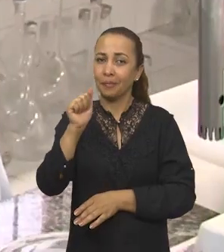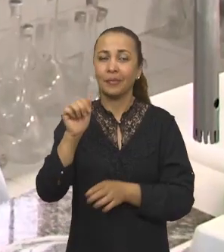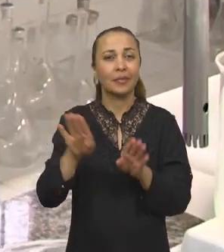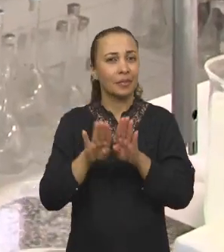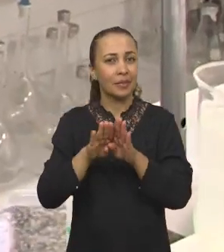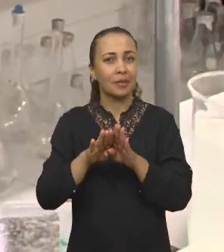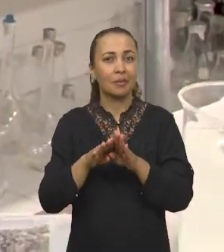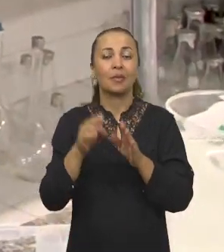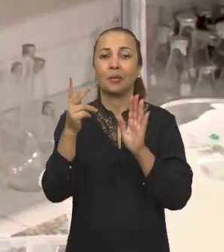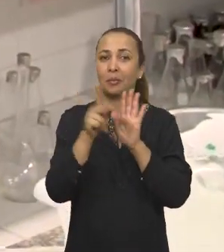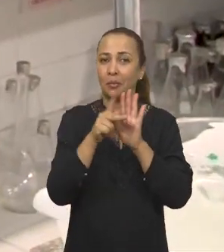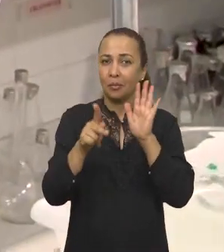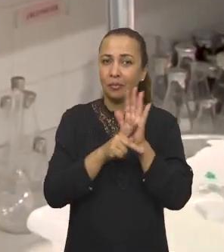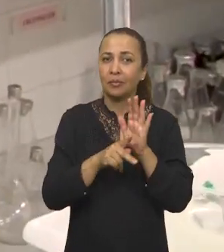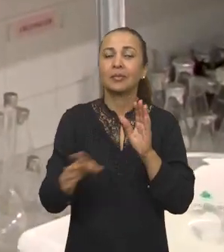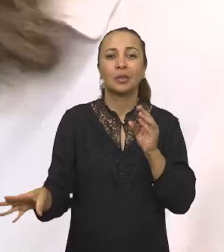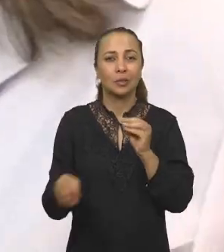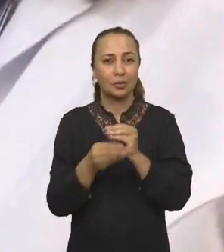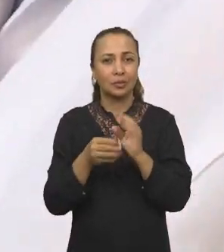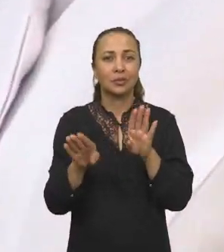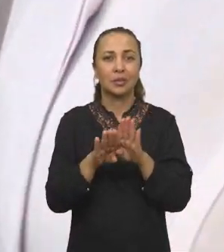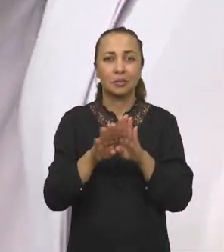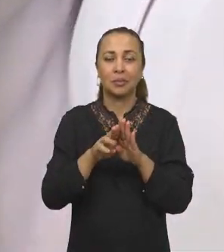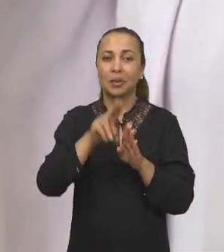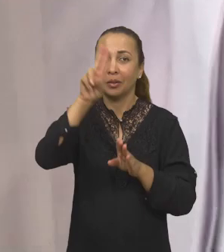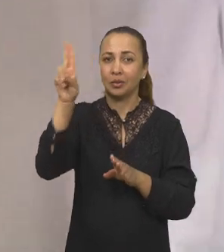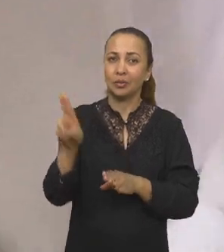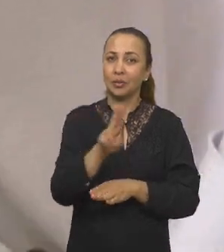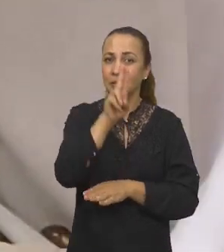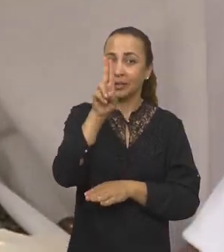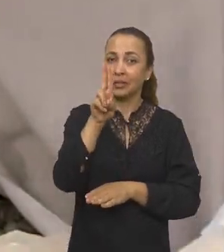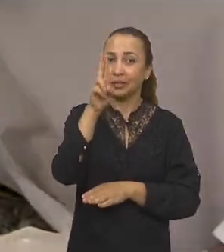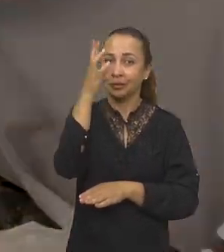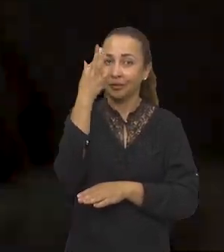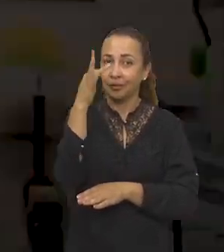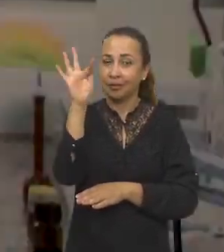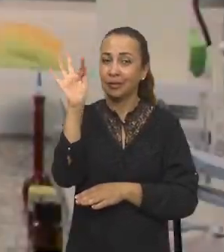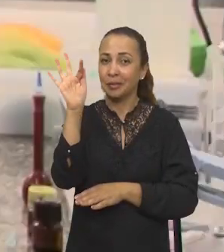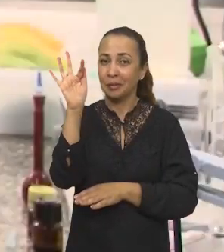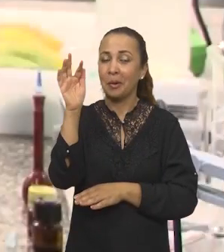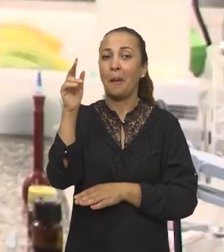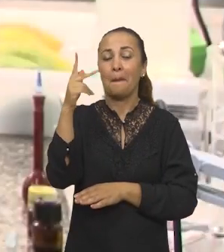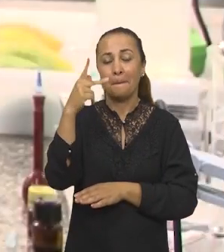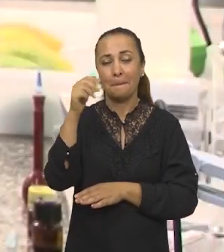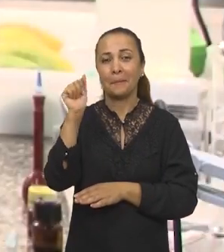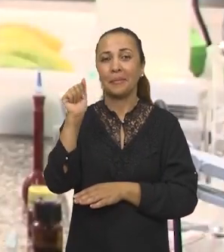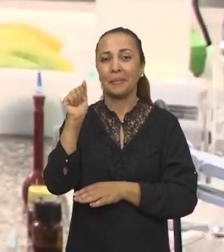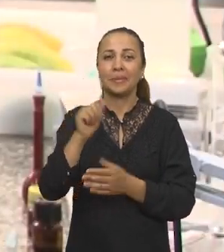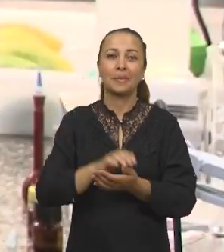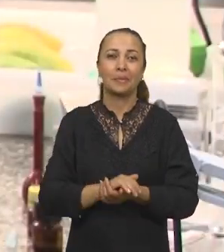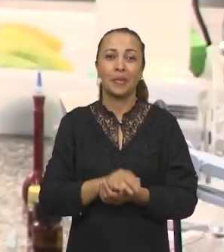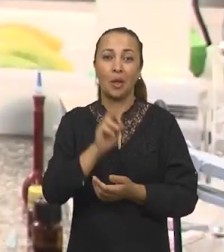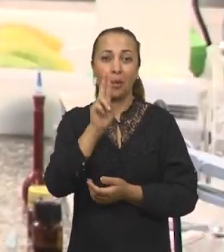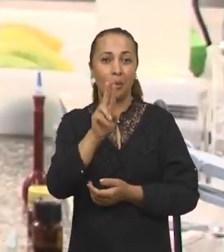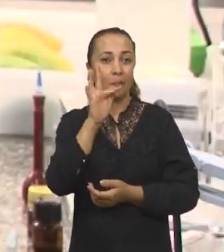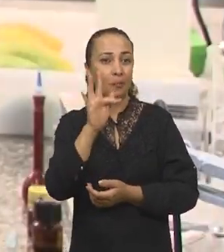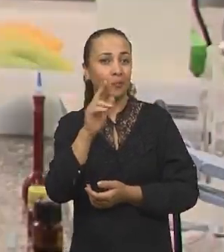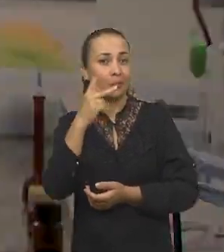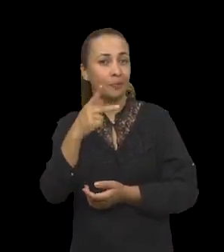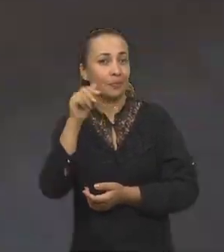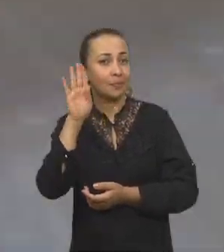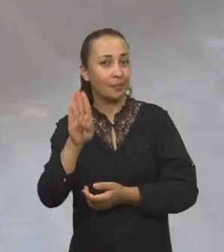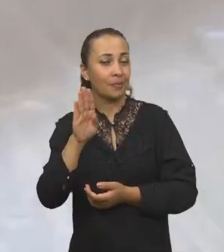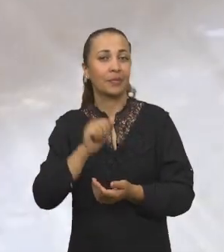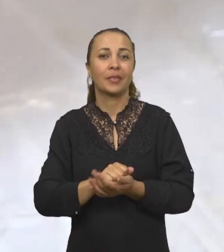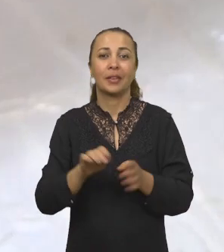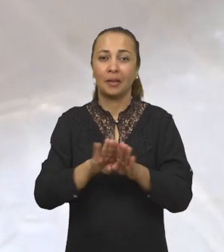E no mesmo projeto ainda estava incluída também a Universidade Federal da Paraíba. Esse revestimento é um fluido e